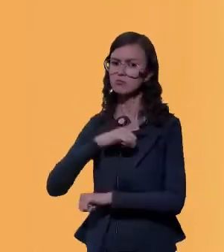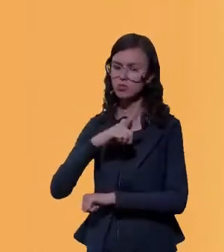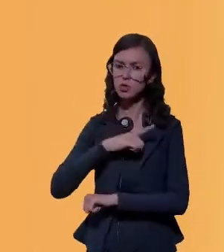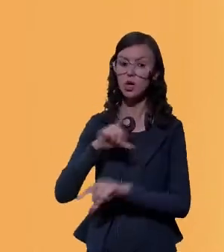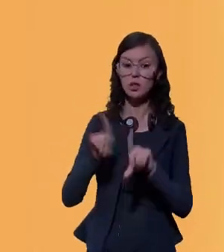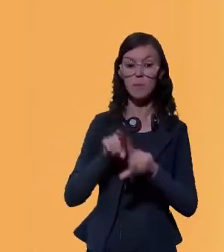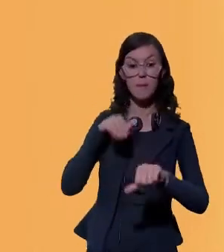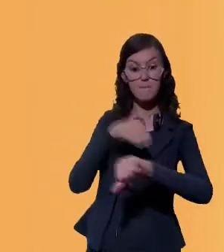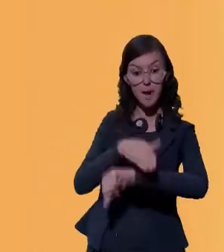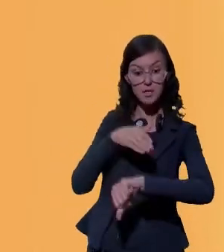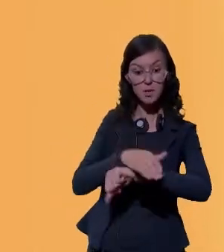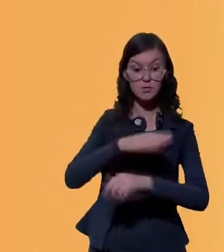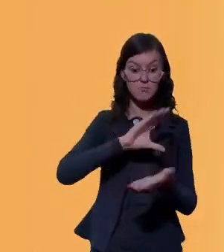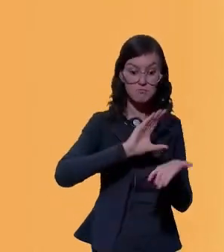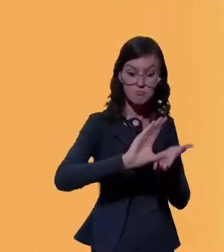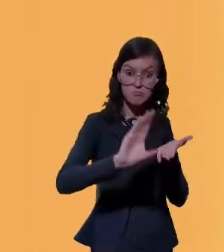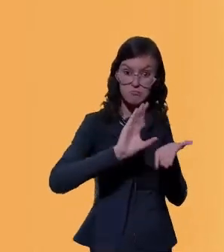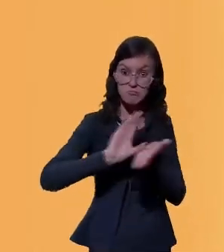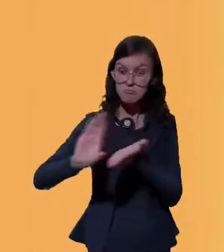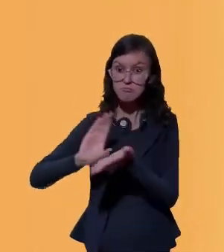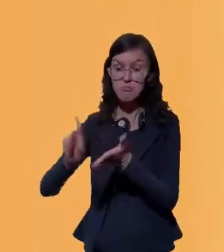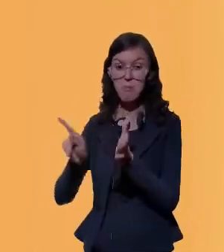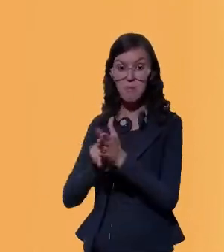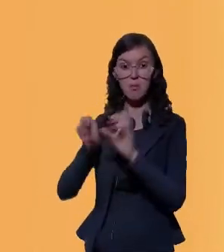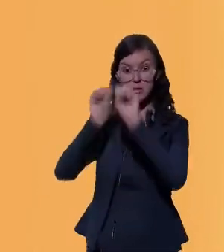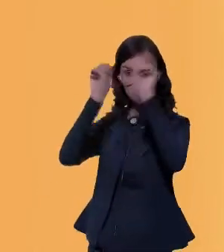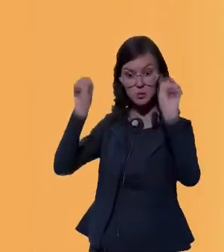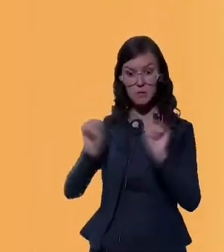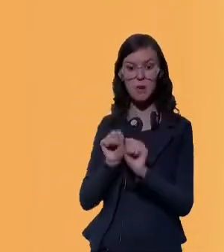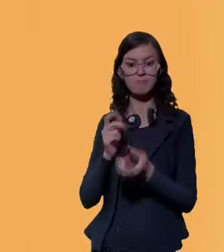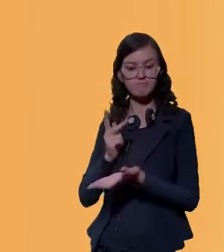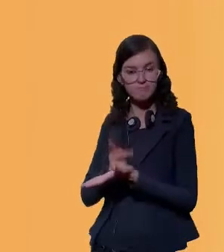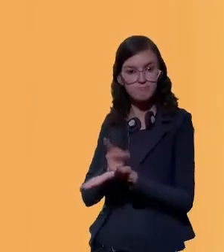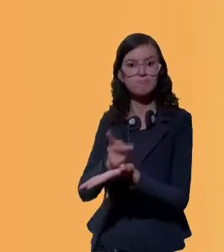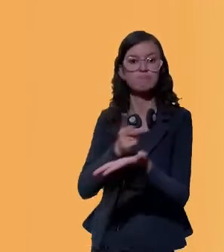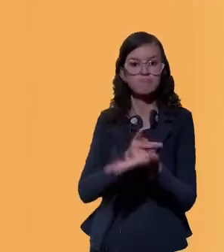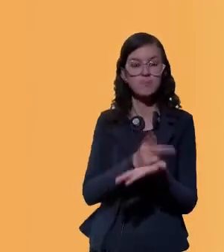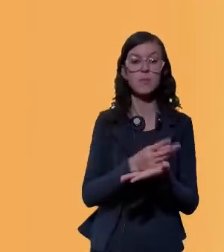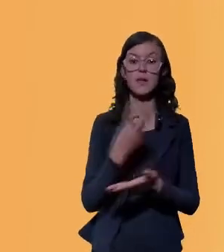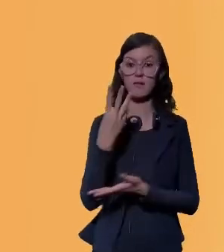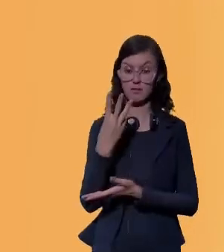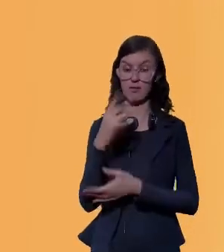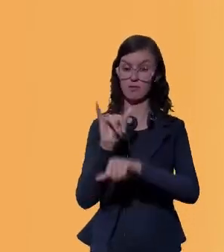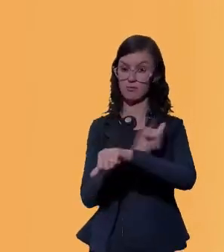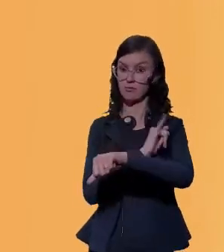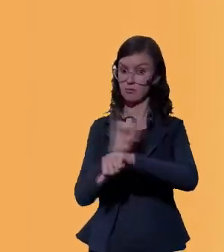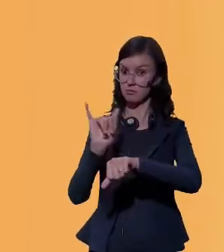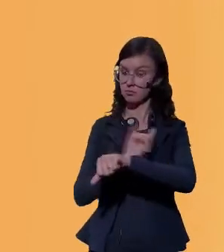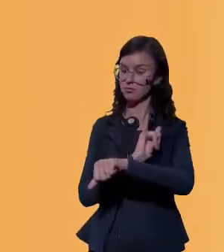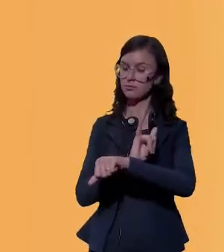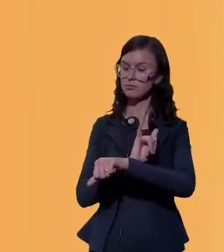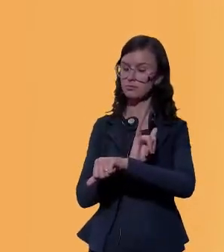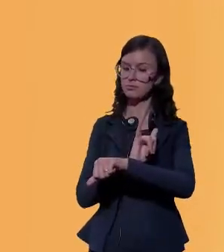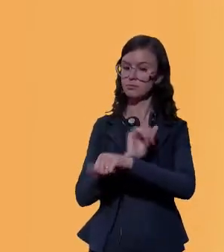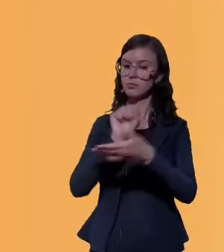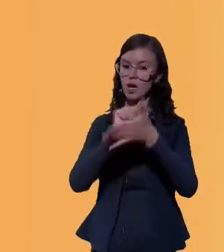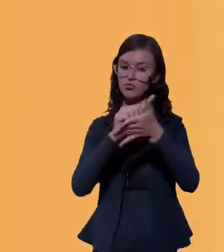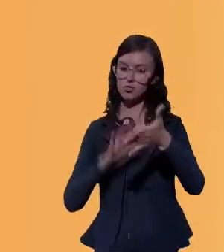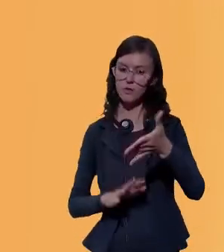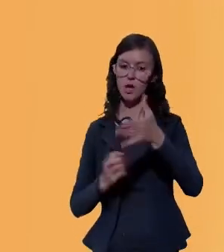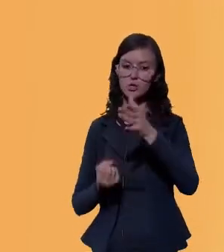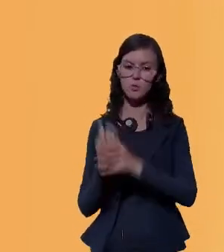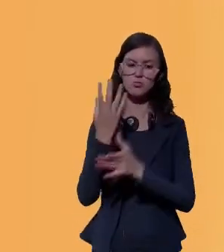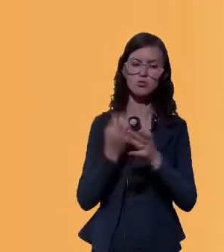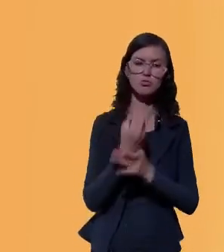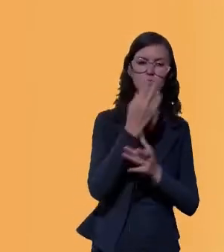participação do financiamento do sistema podem ser mantidas. E, por fim, a terceira estratégia, as atividades produtivas